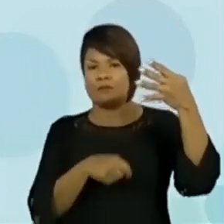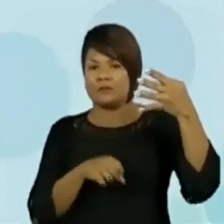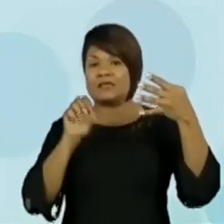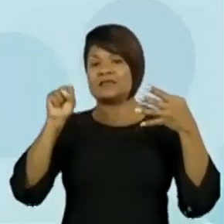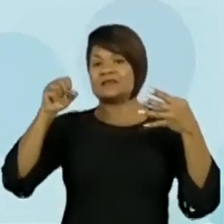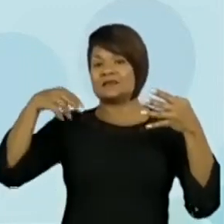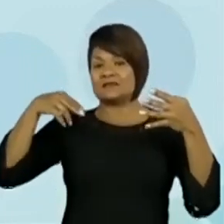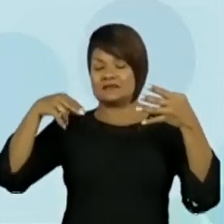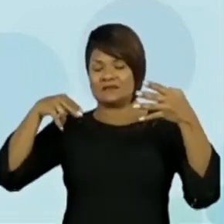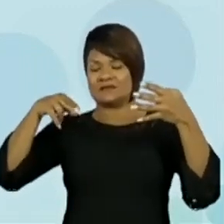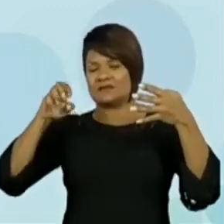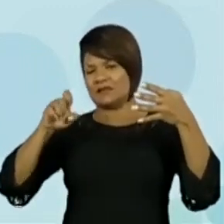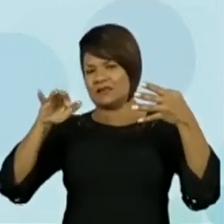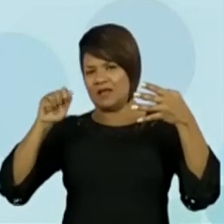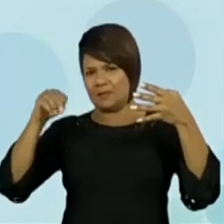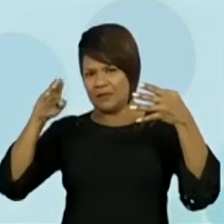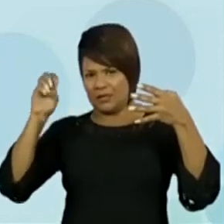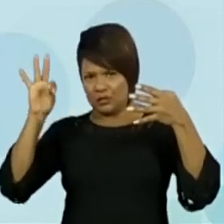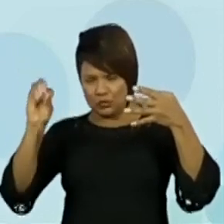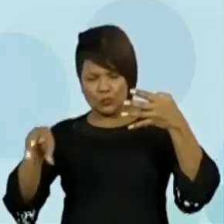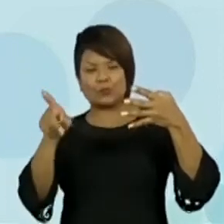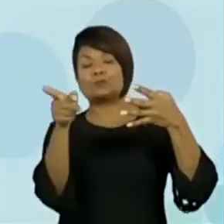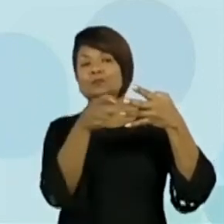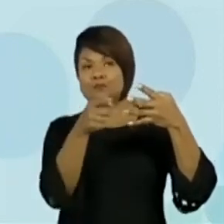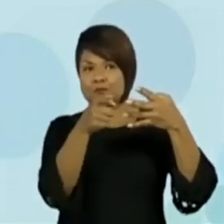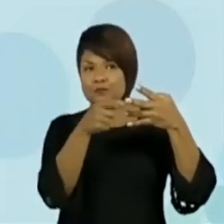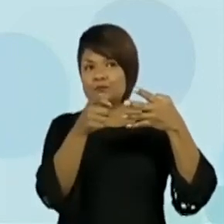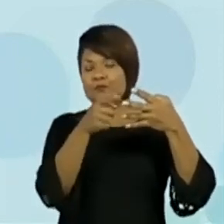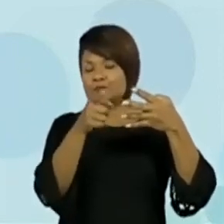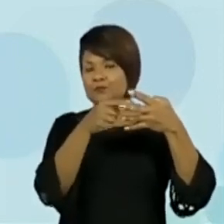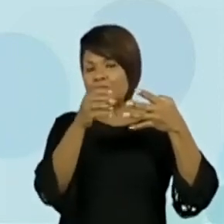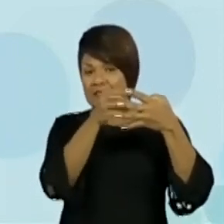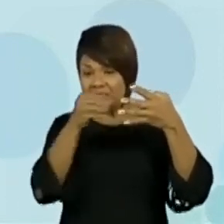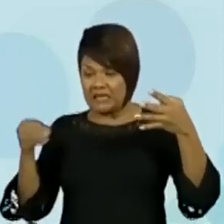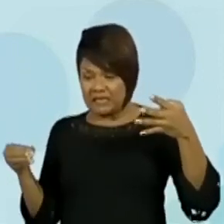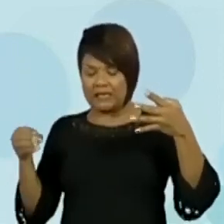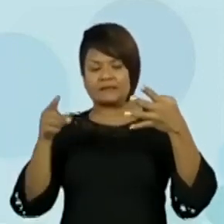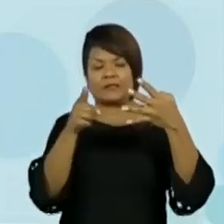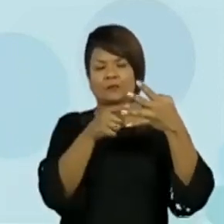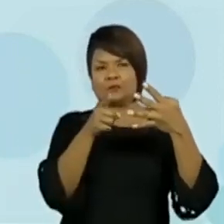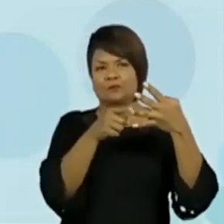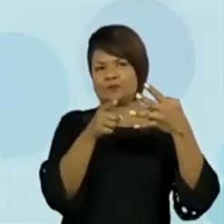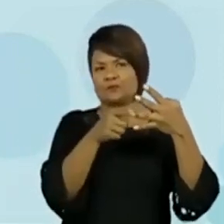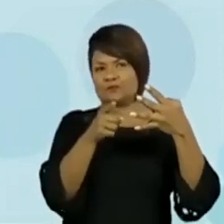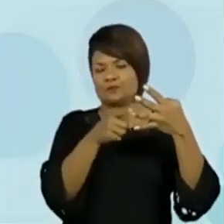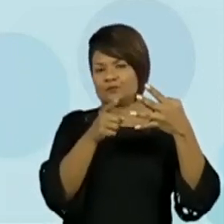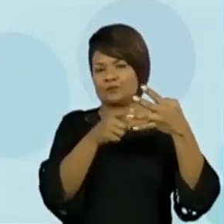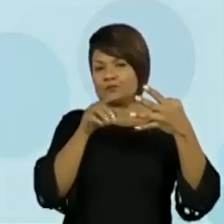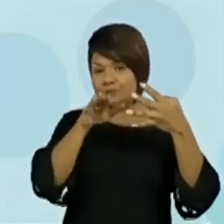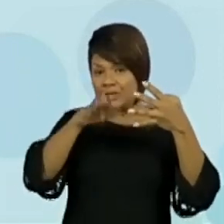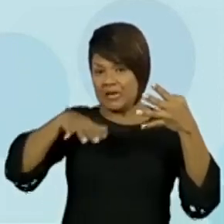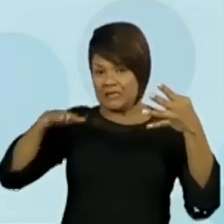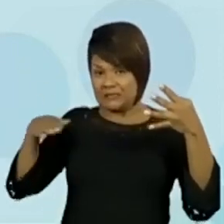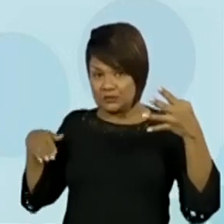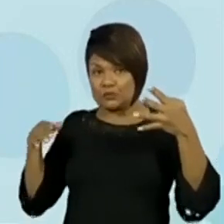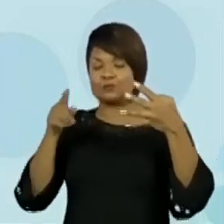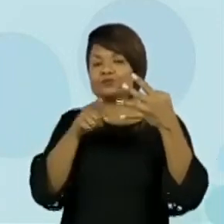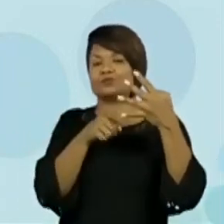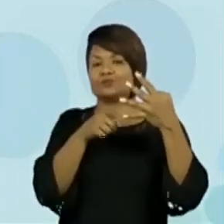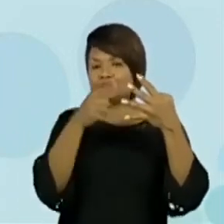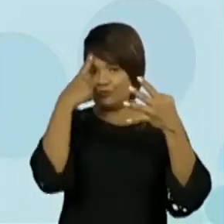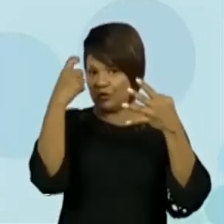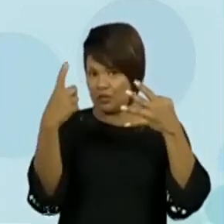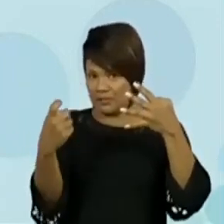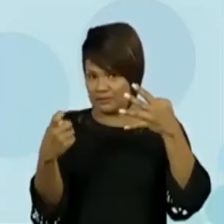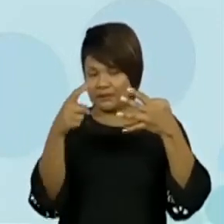básico, segregação, trânsito e violência. Coloquem aí, isso é muito importante. Para nós discutirmos